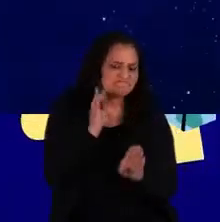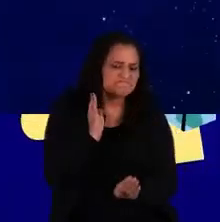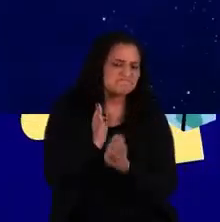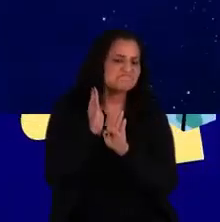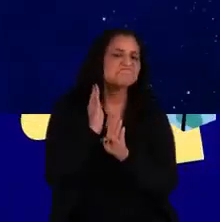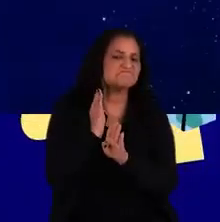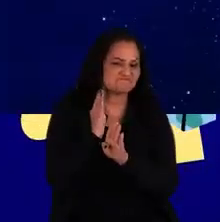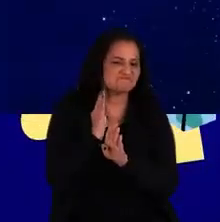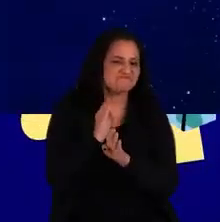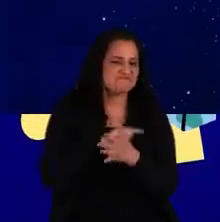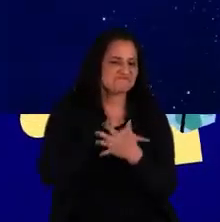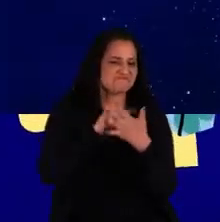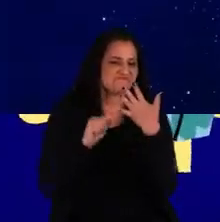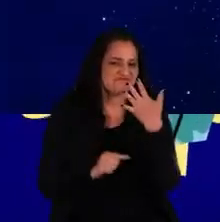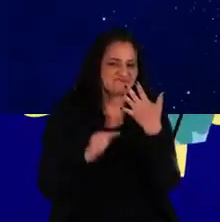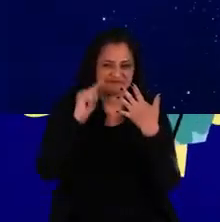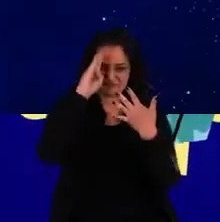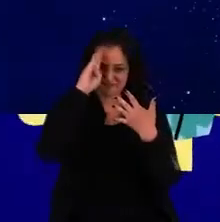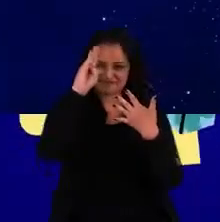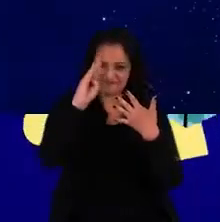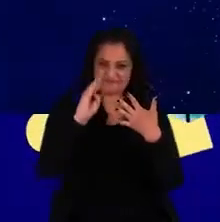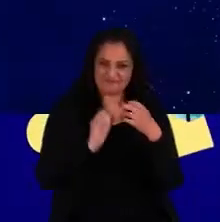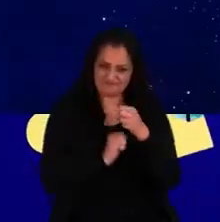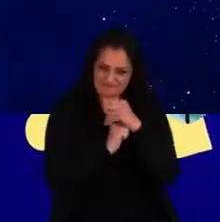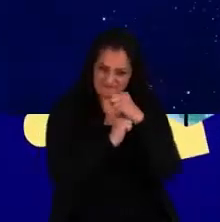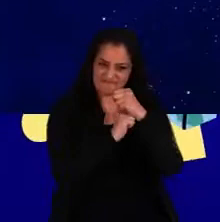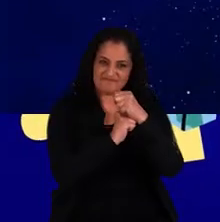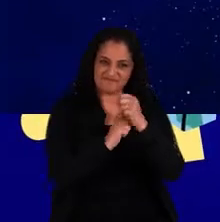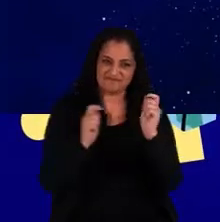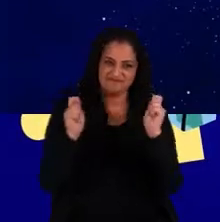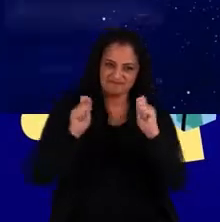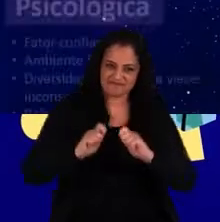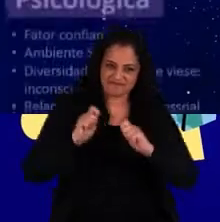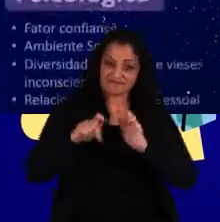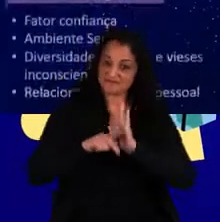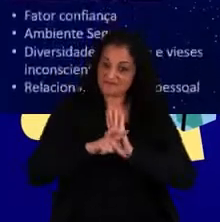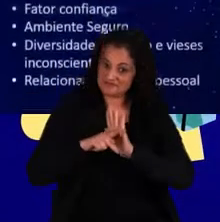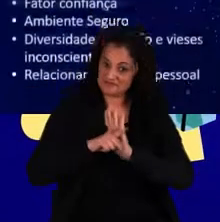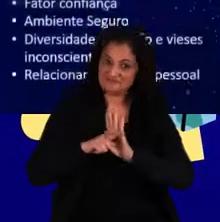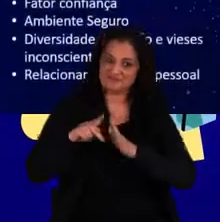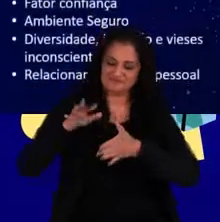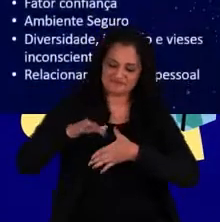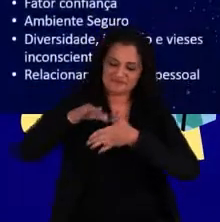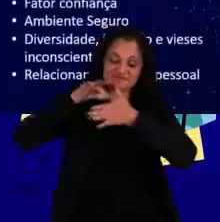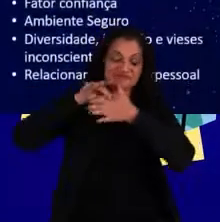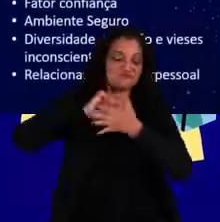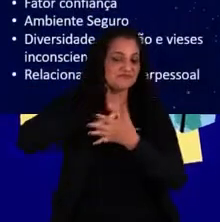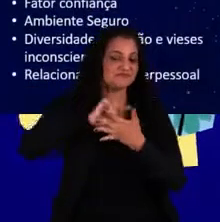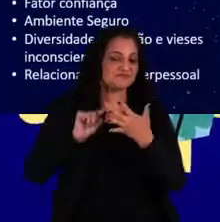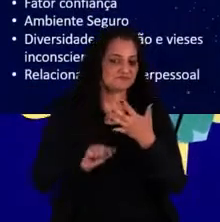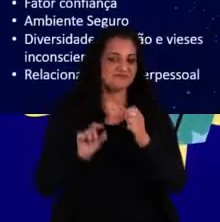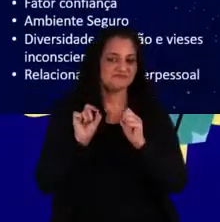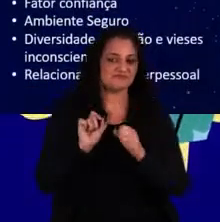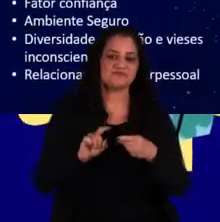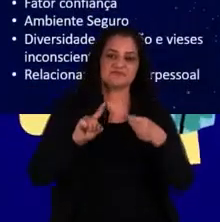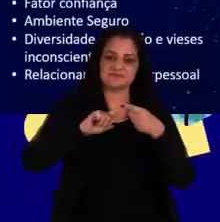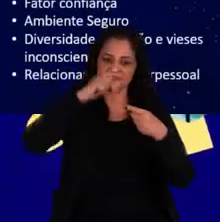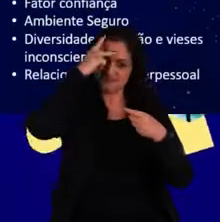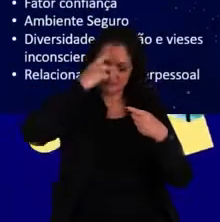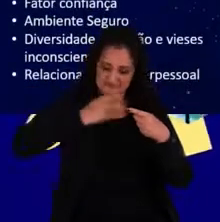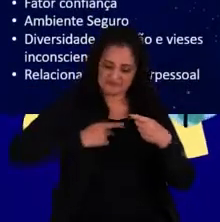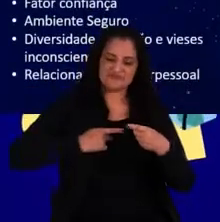identificando cinco principais pilares de competências da liderança. E são eles, a